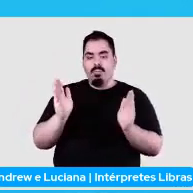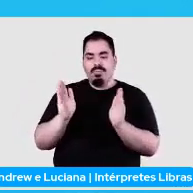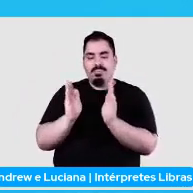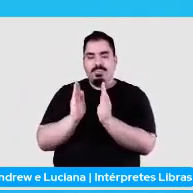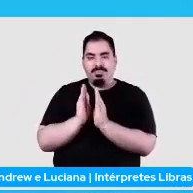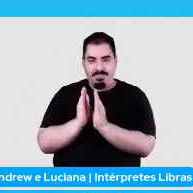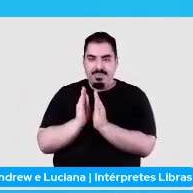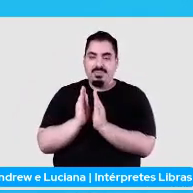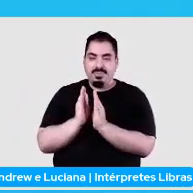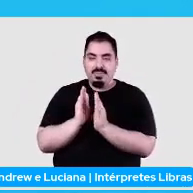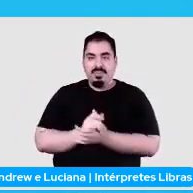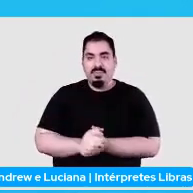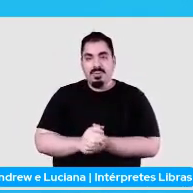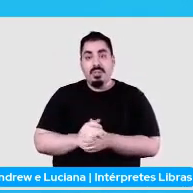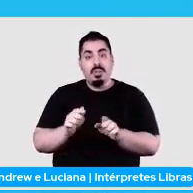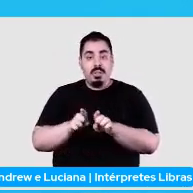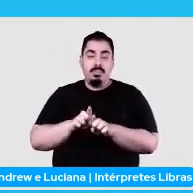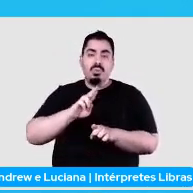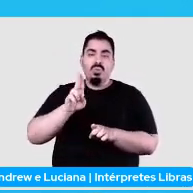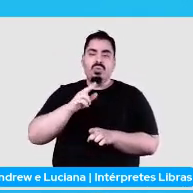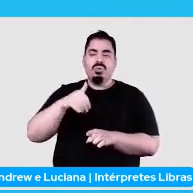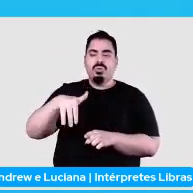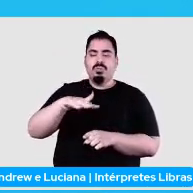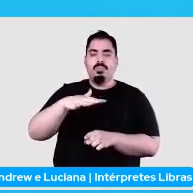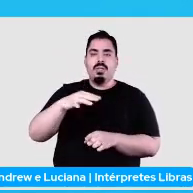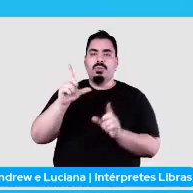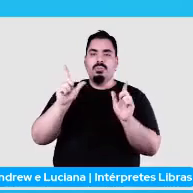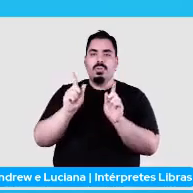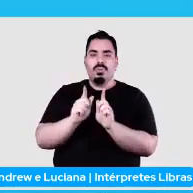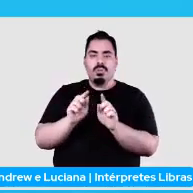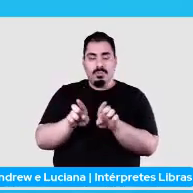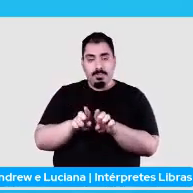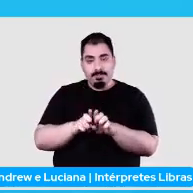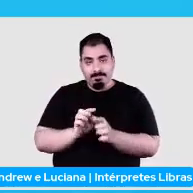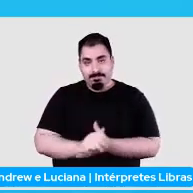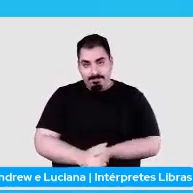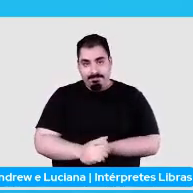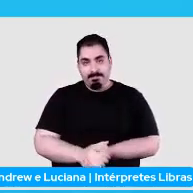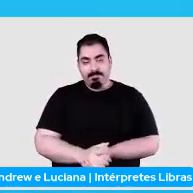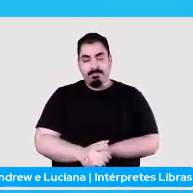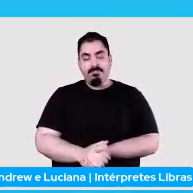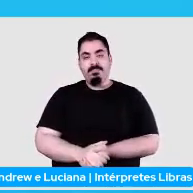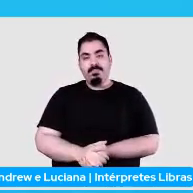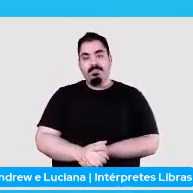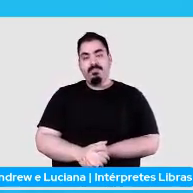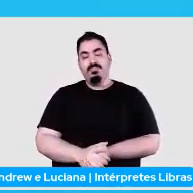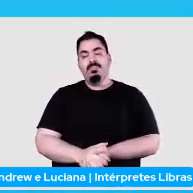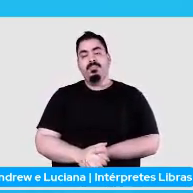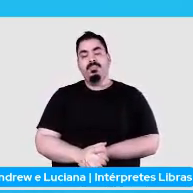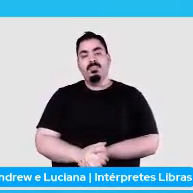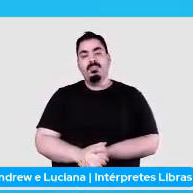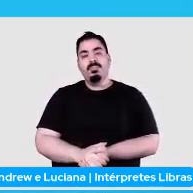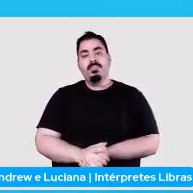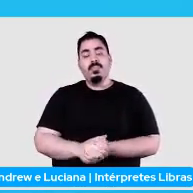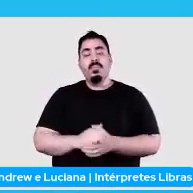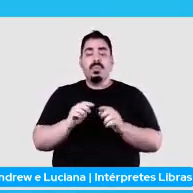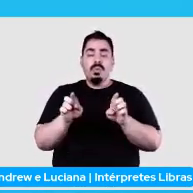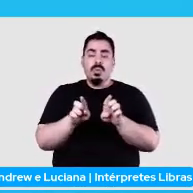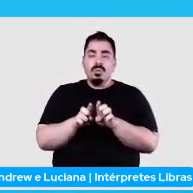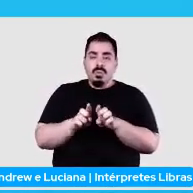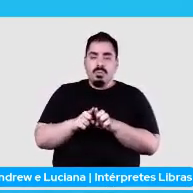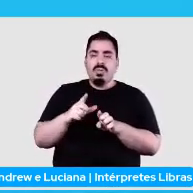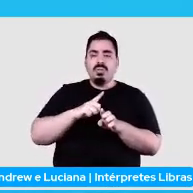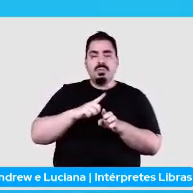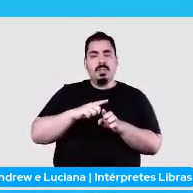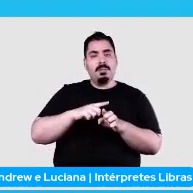também até da questão do espaço, né? Tá. Além disso, tem um passo muito